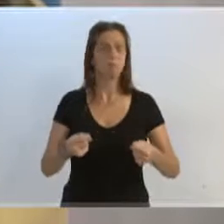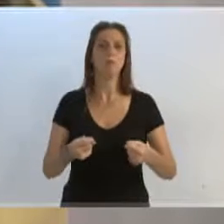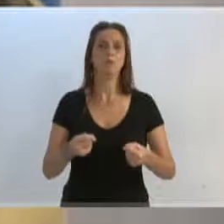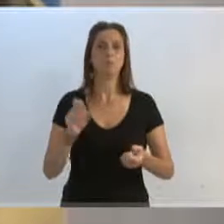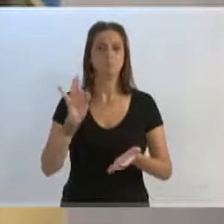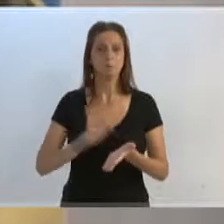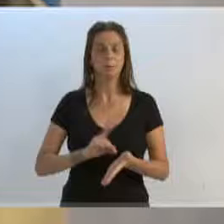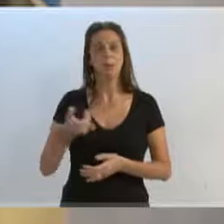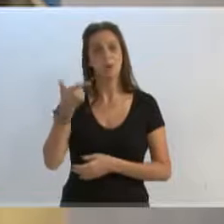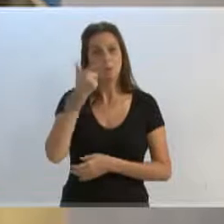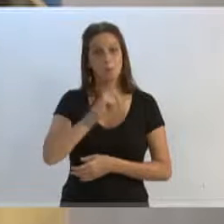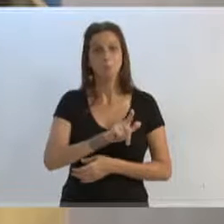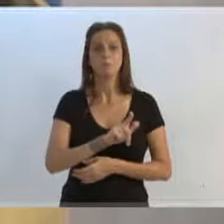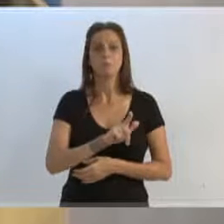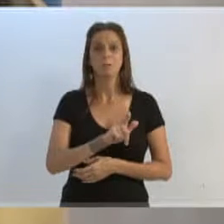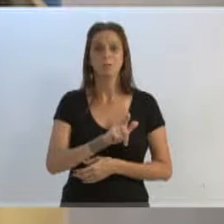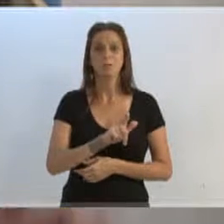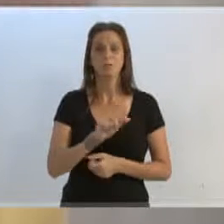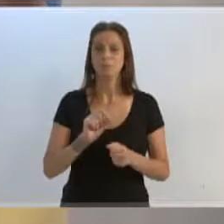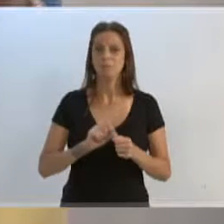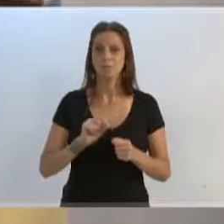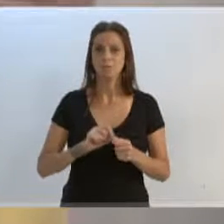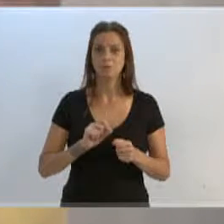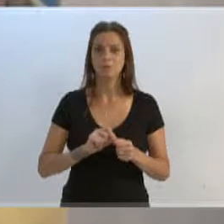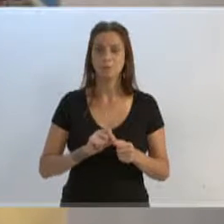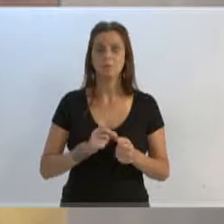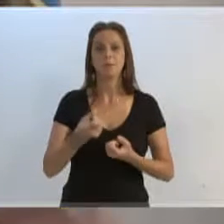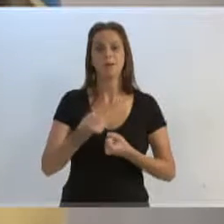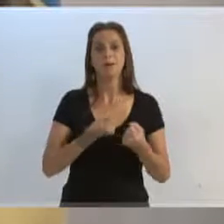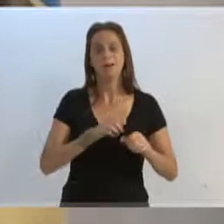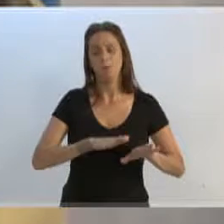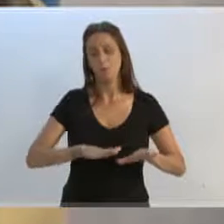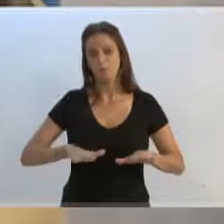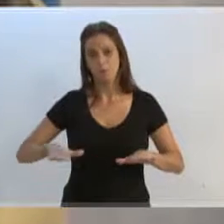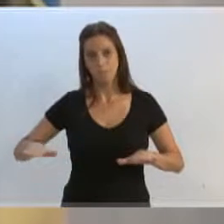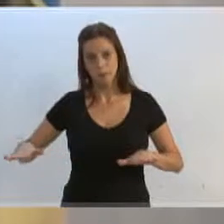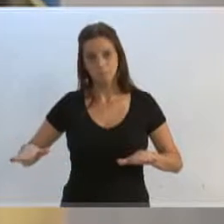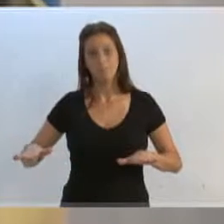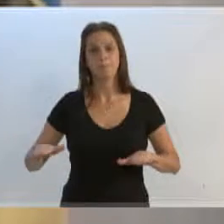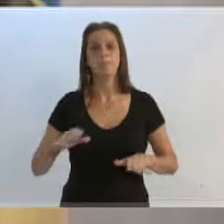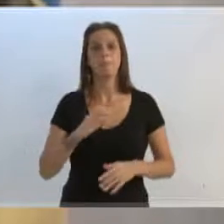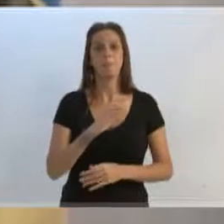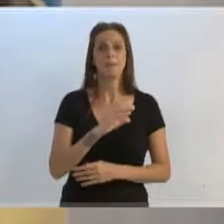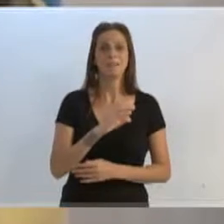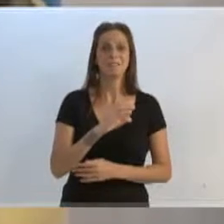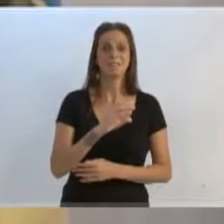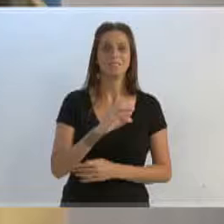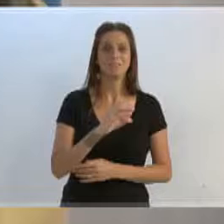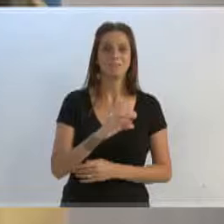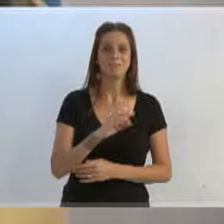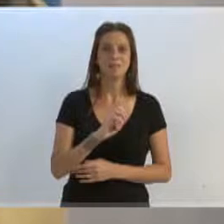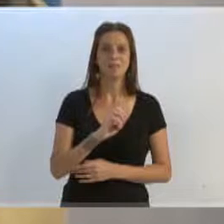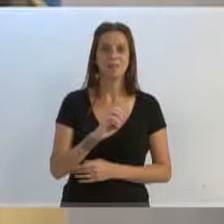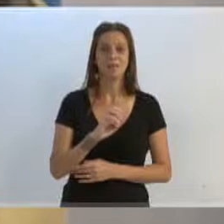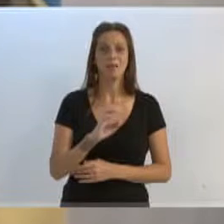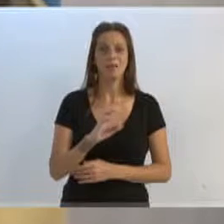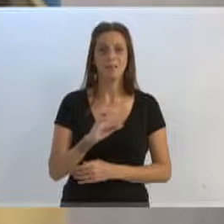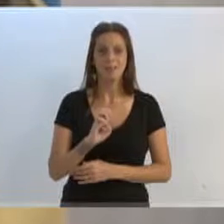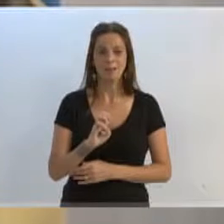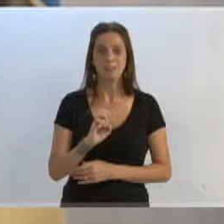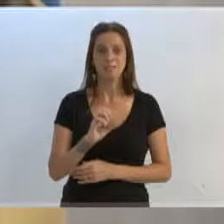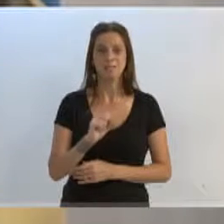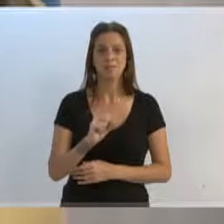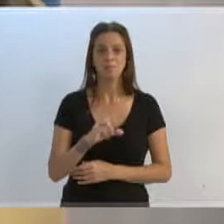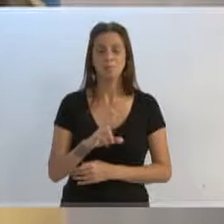ter conseguido fazer com que o estacionamento do CSU seja aberto também para o AG da Fortaleza.